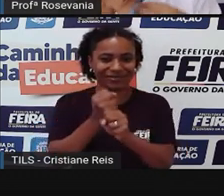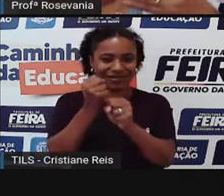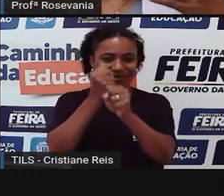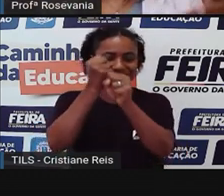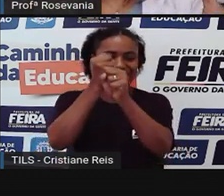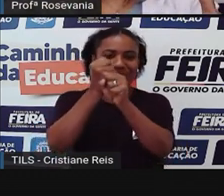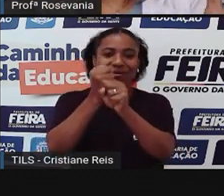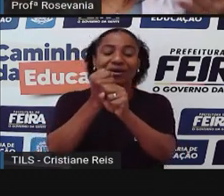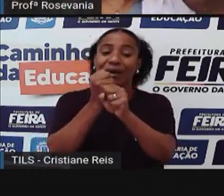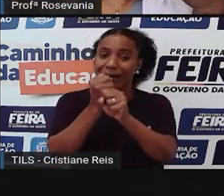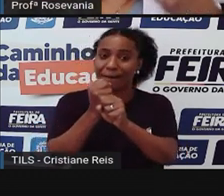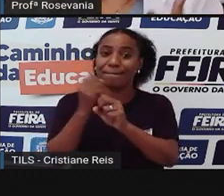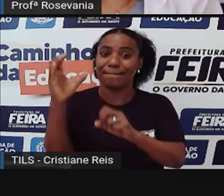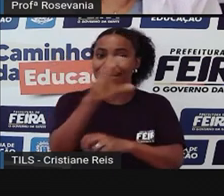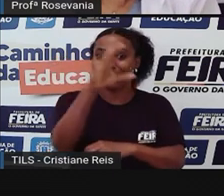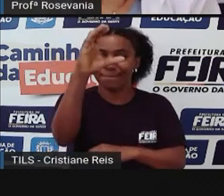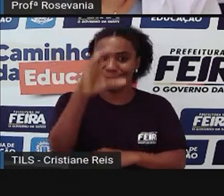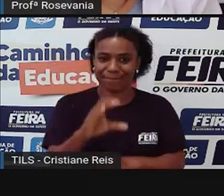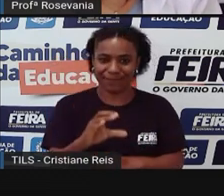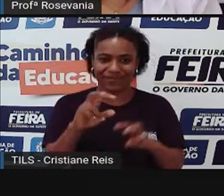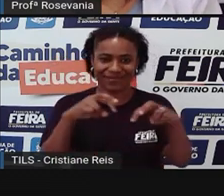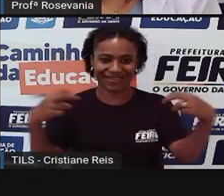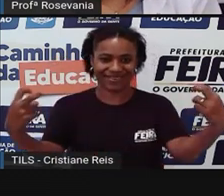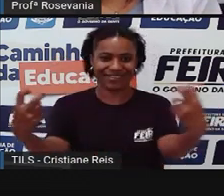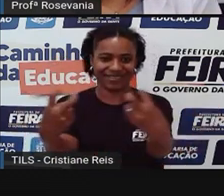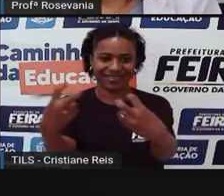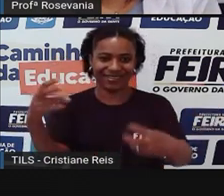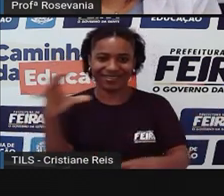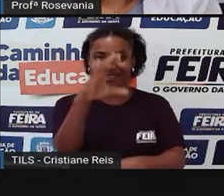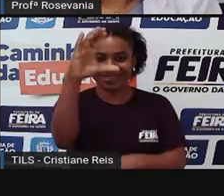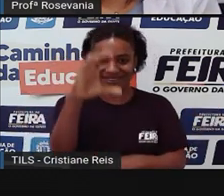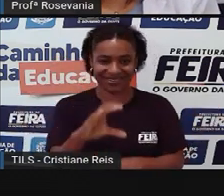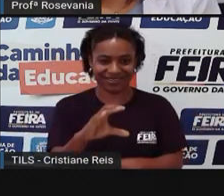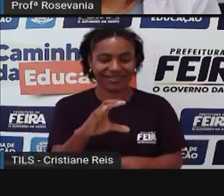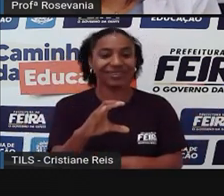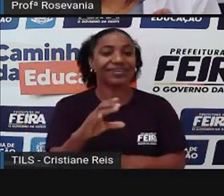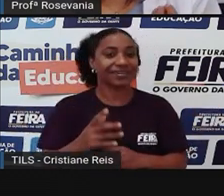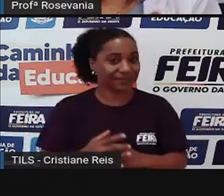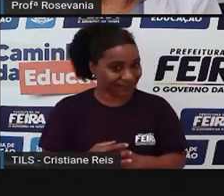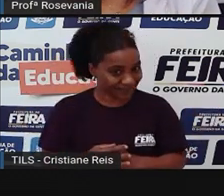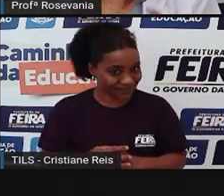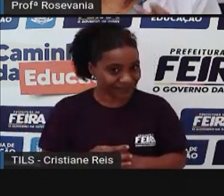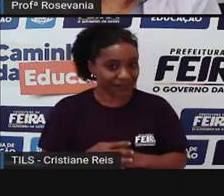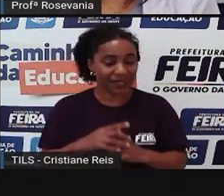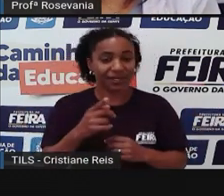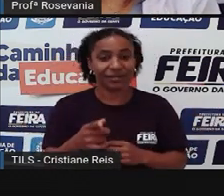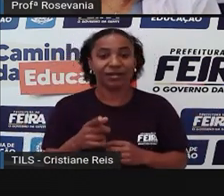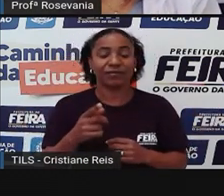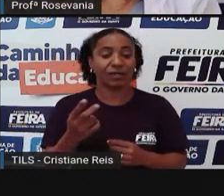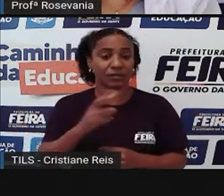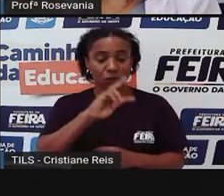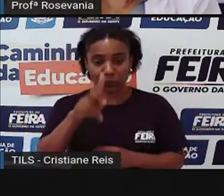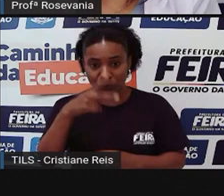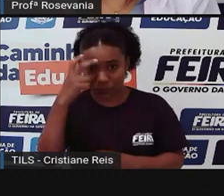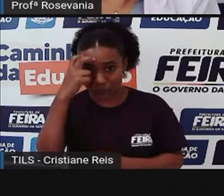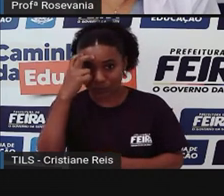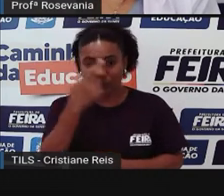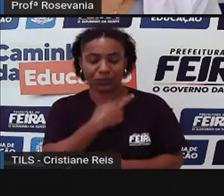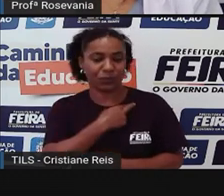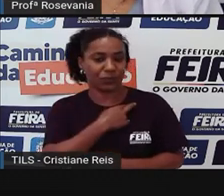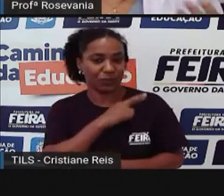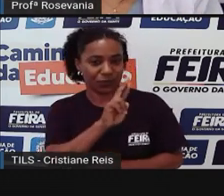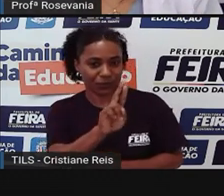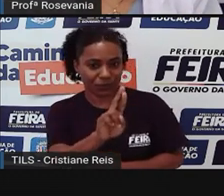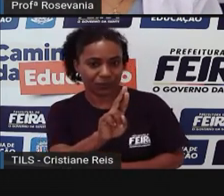mas ela trouxe esse, digamos assim, toda essa cultura religiosa, né, de São José,